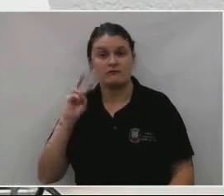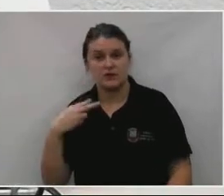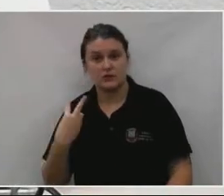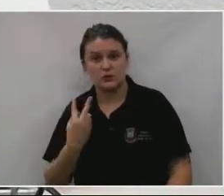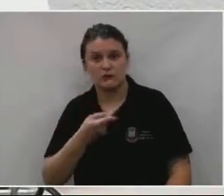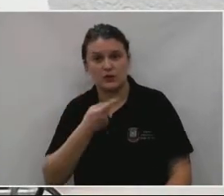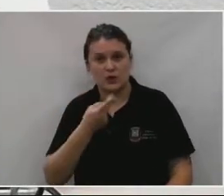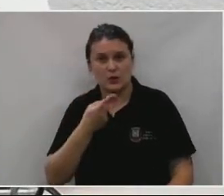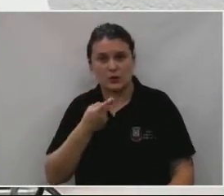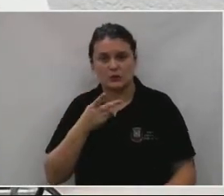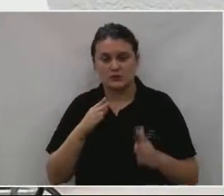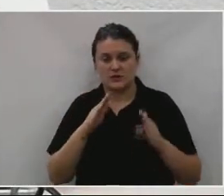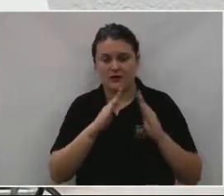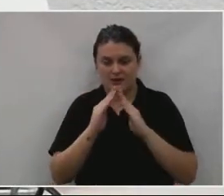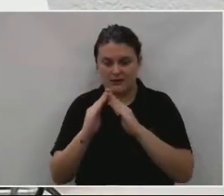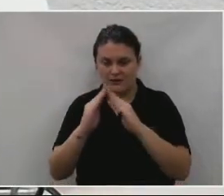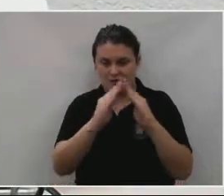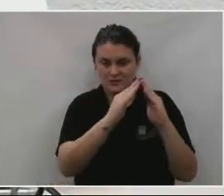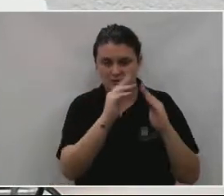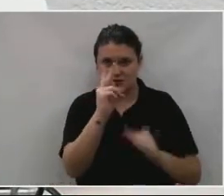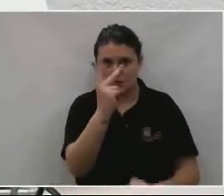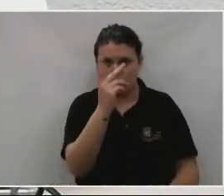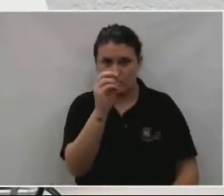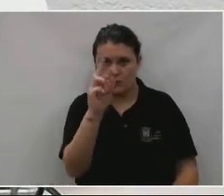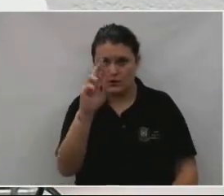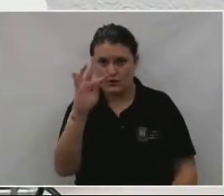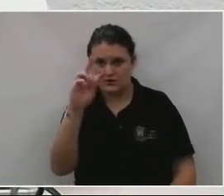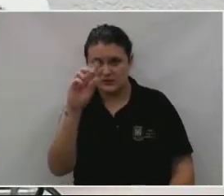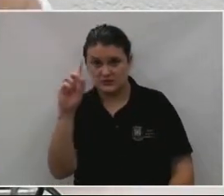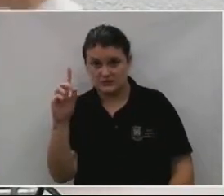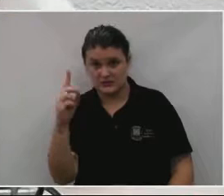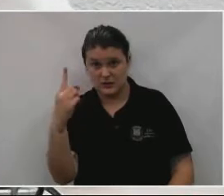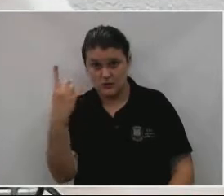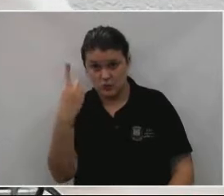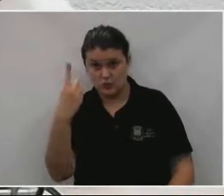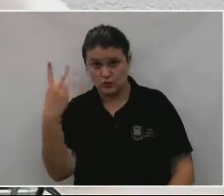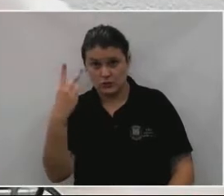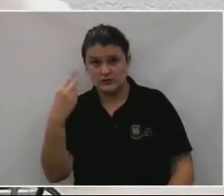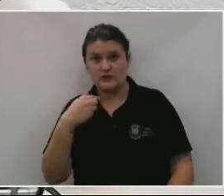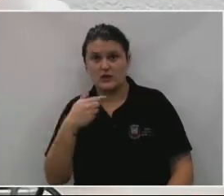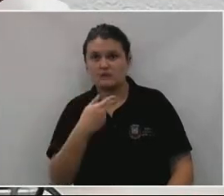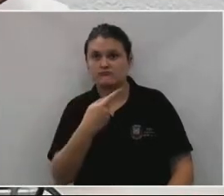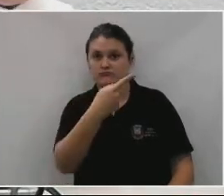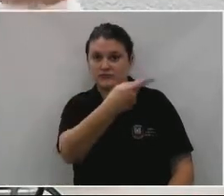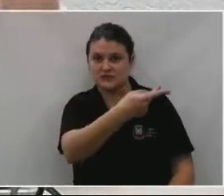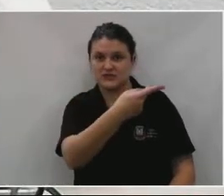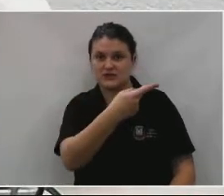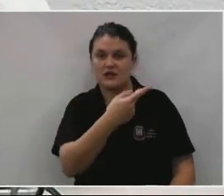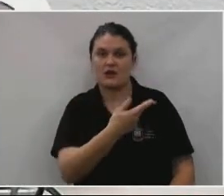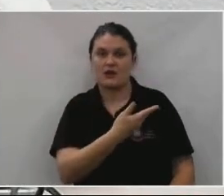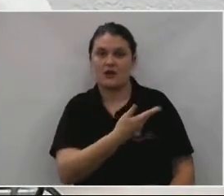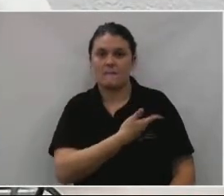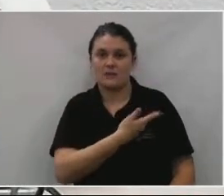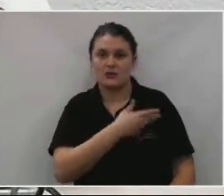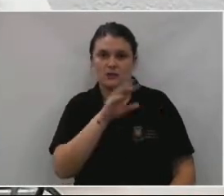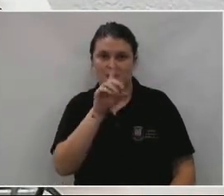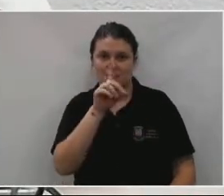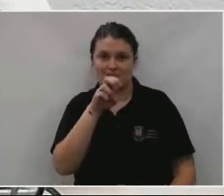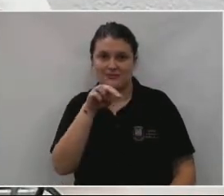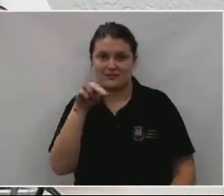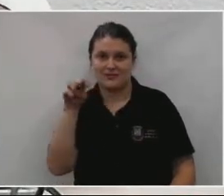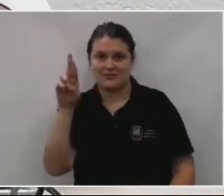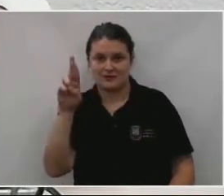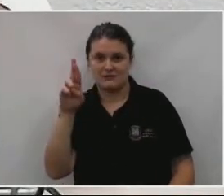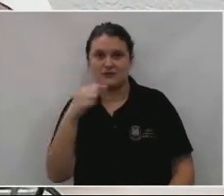também do conjunto Hortz-Valdraff. Eu agora, depois da sessão, vou visitar um amigo lá no Hortz, amigo teu também, que é o Denner. Saindo da